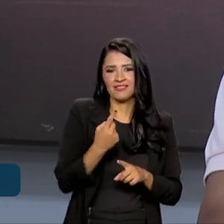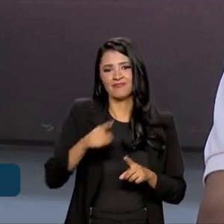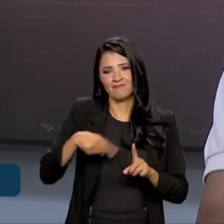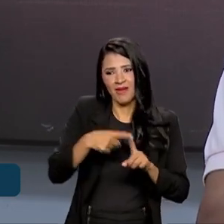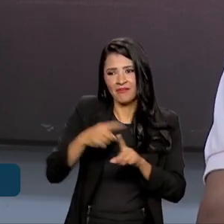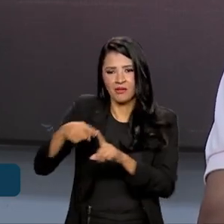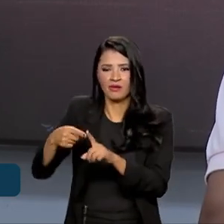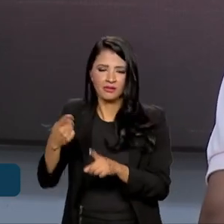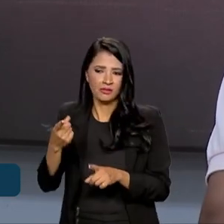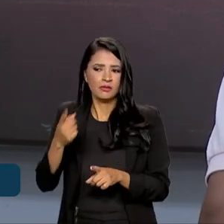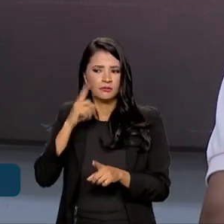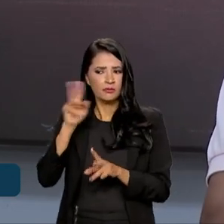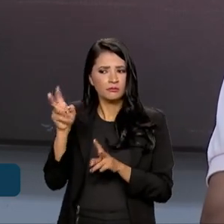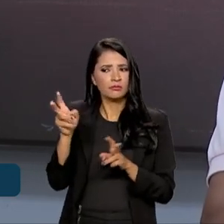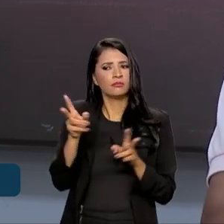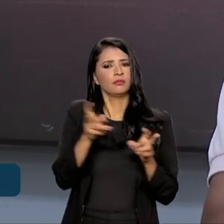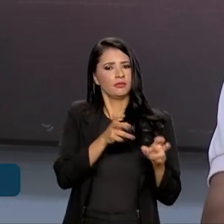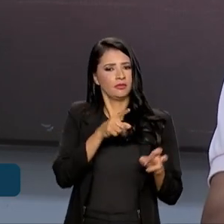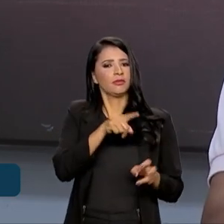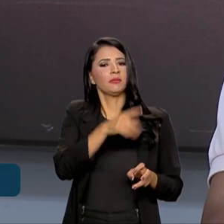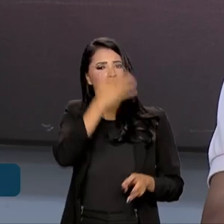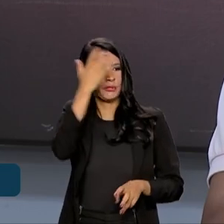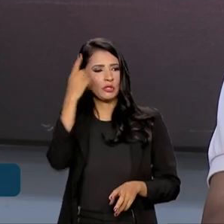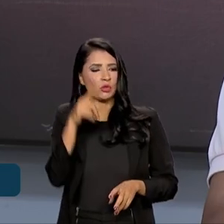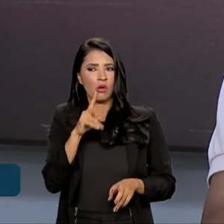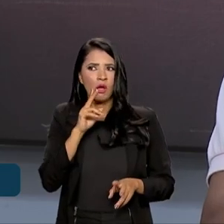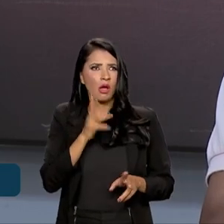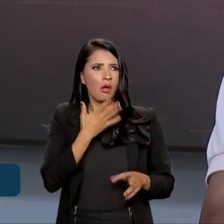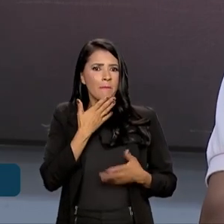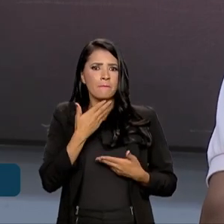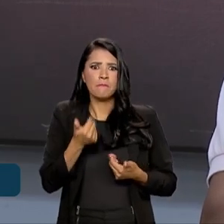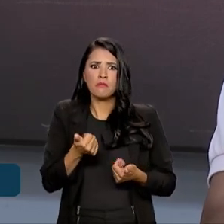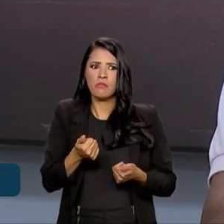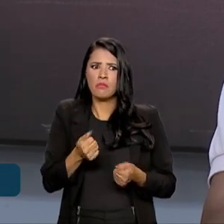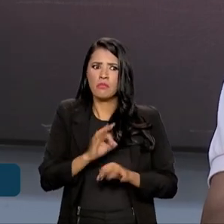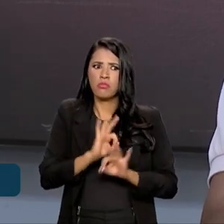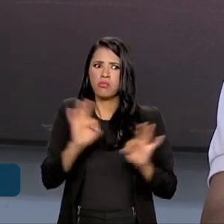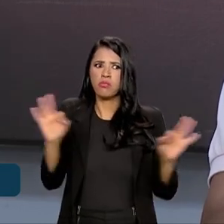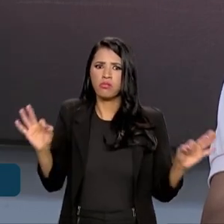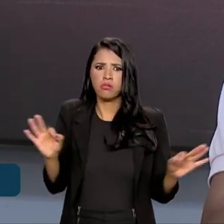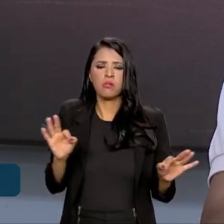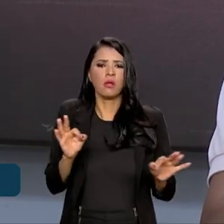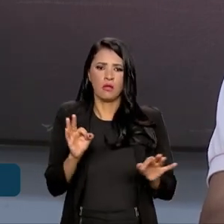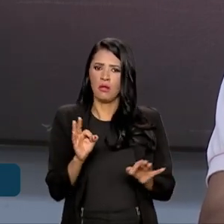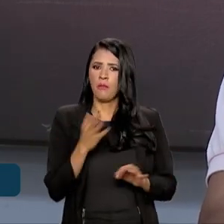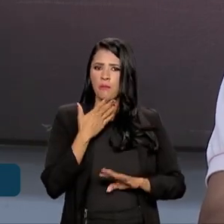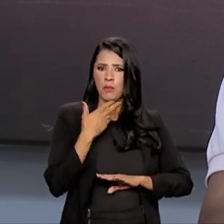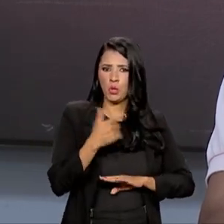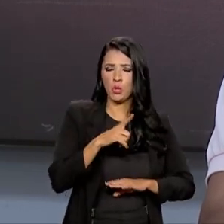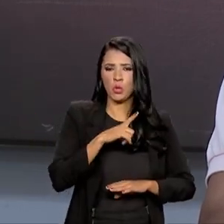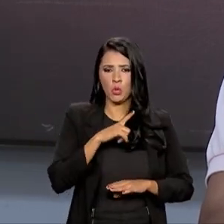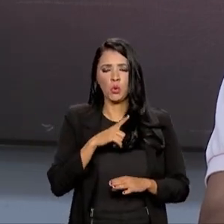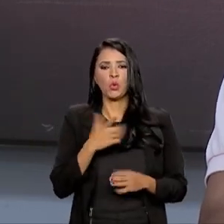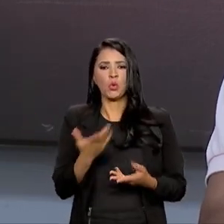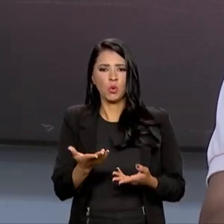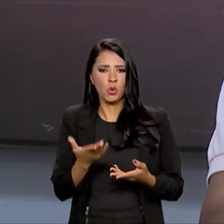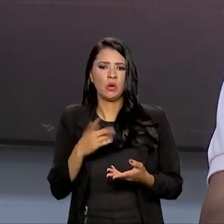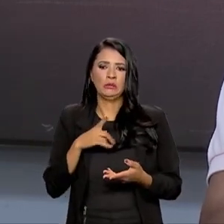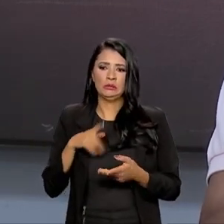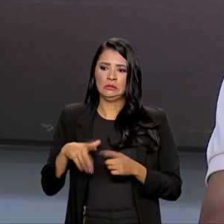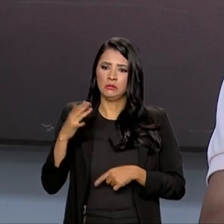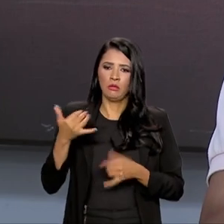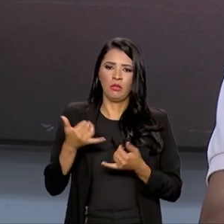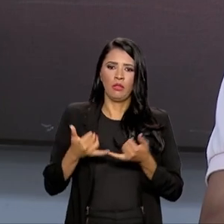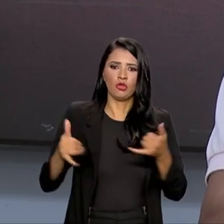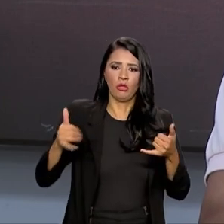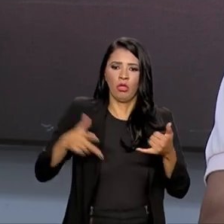tem observado. As pessoas vão perceber a melhoria da qualidade do suprimento, a redução das interrupções,